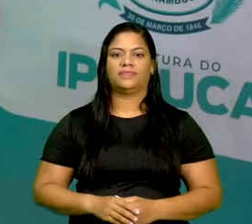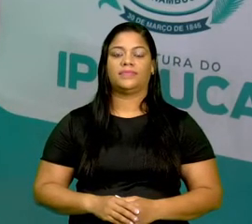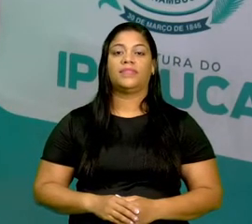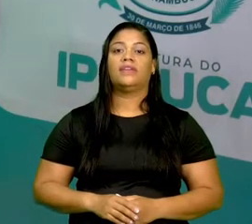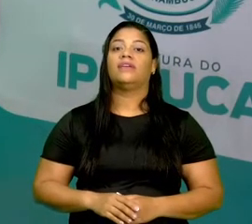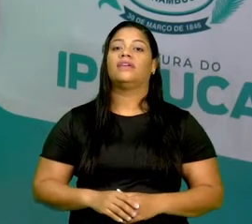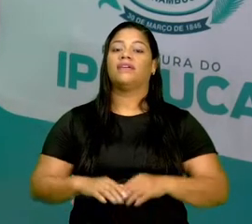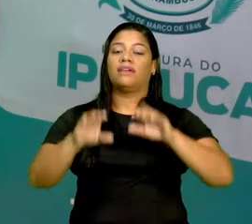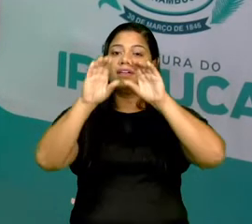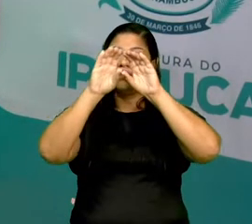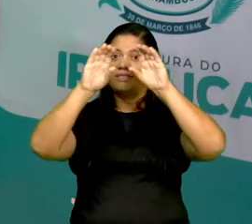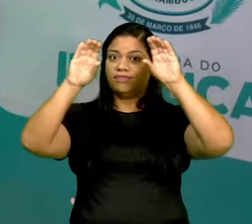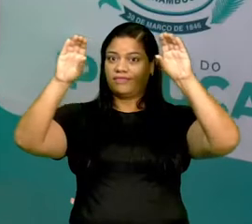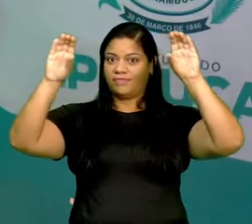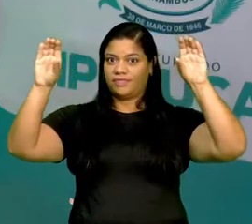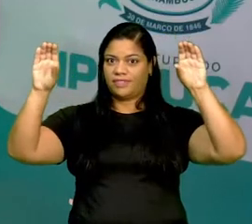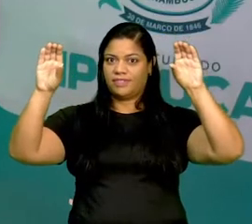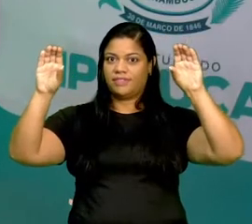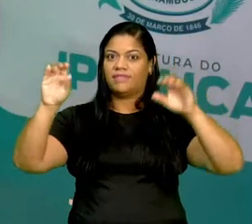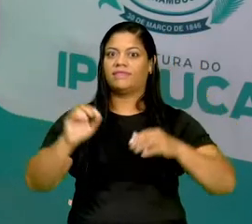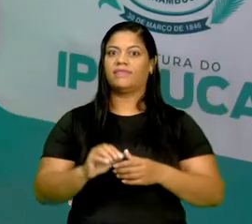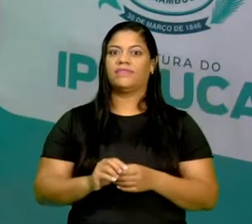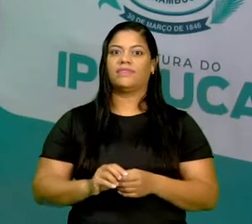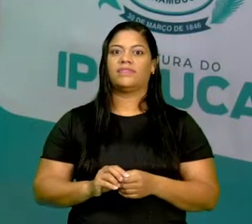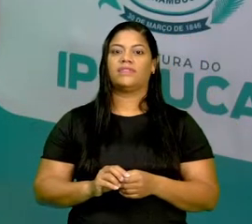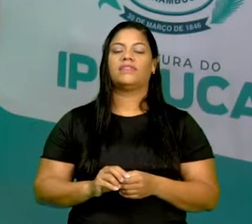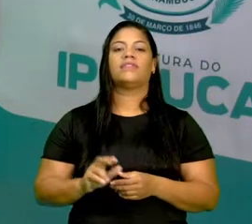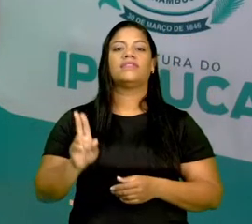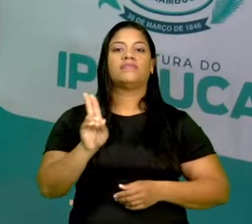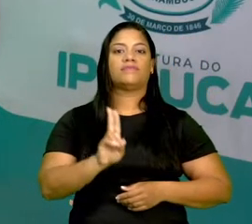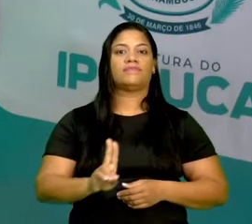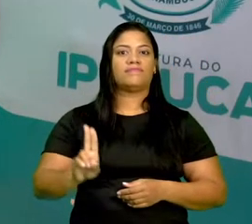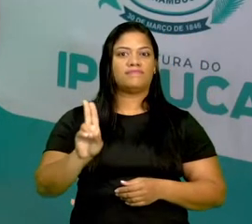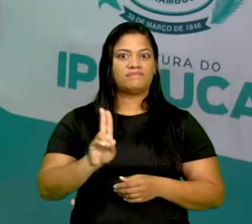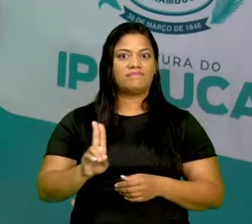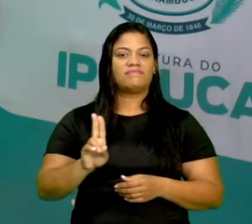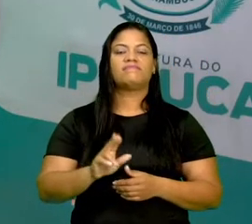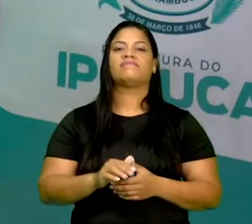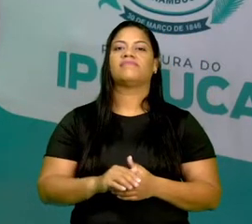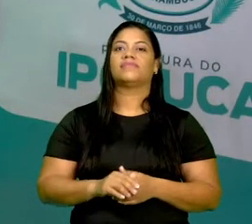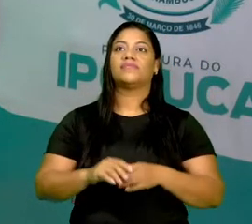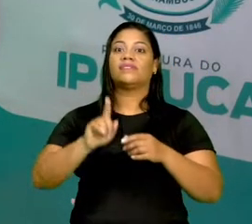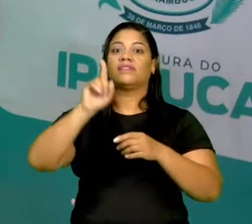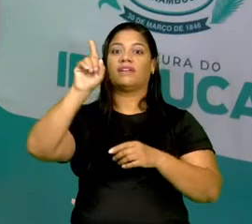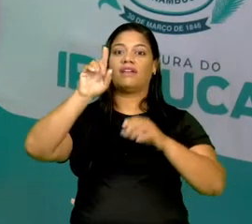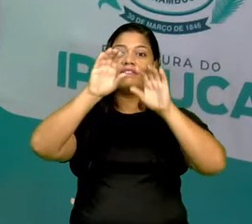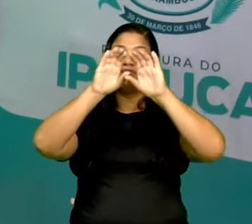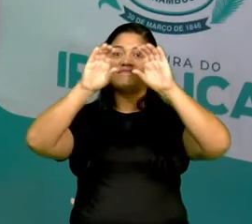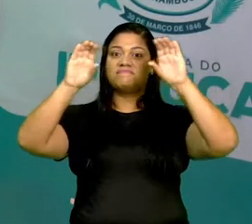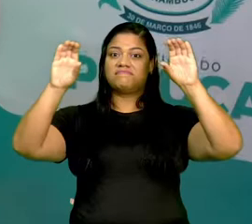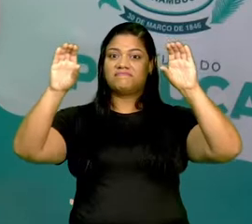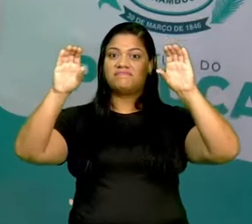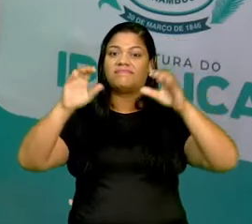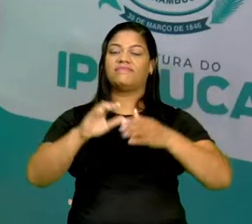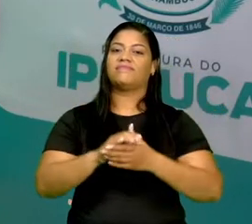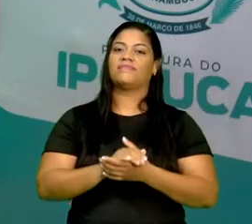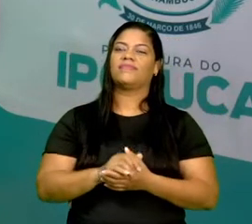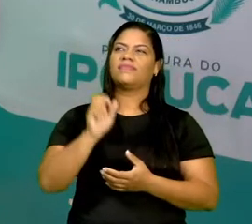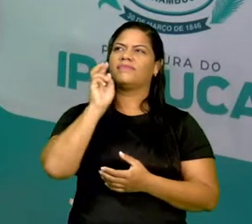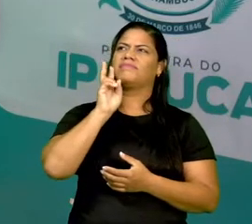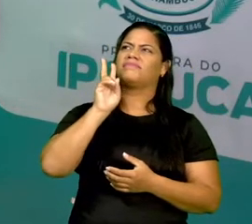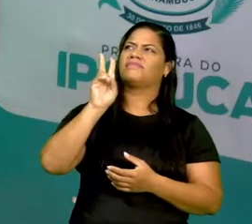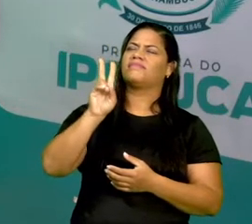aéreo é uma modalidade de transporte realizado no ar. E através